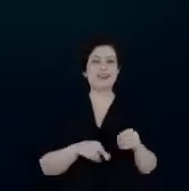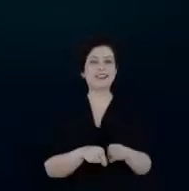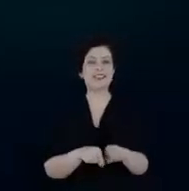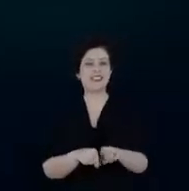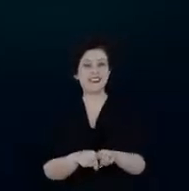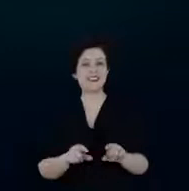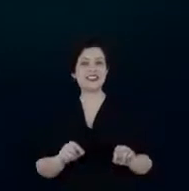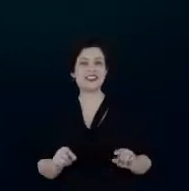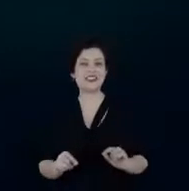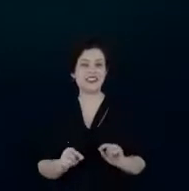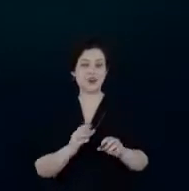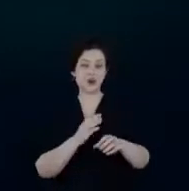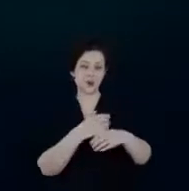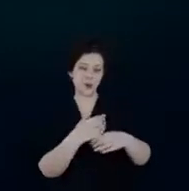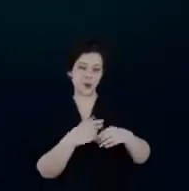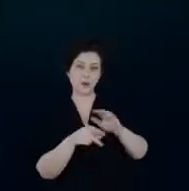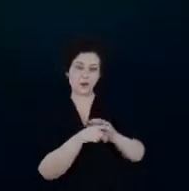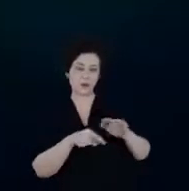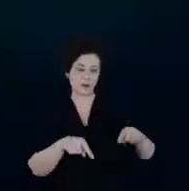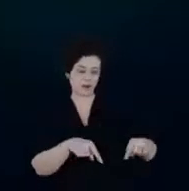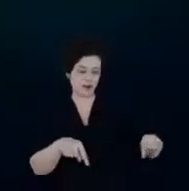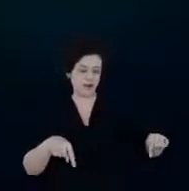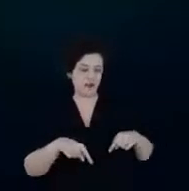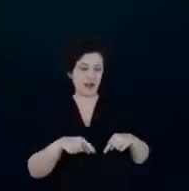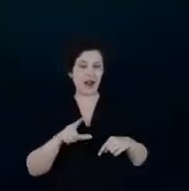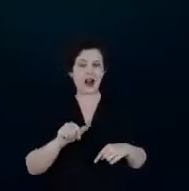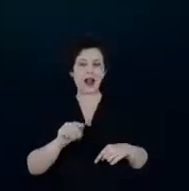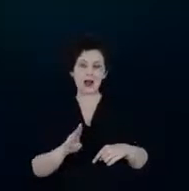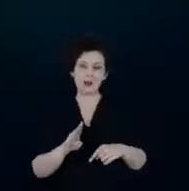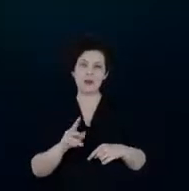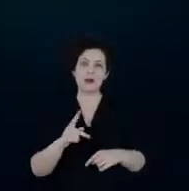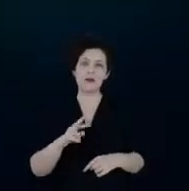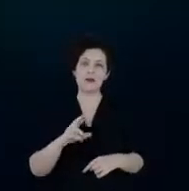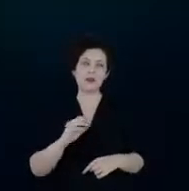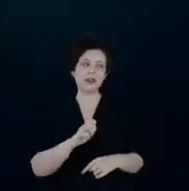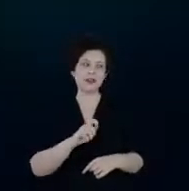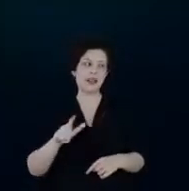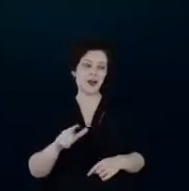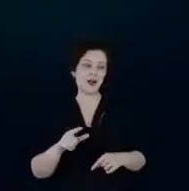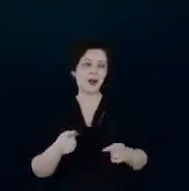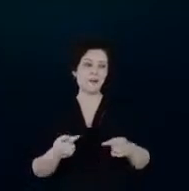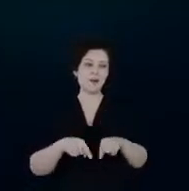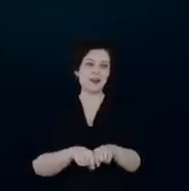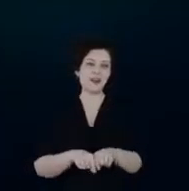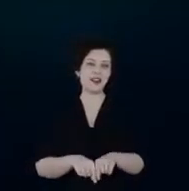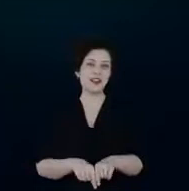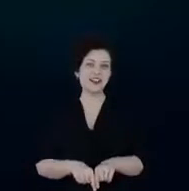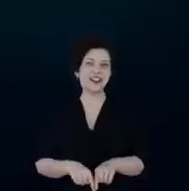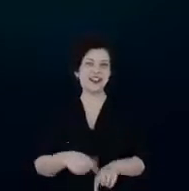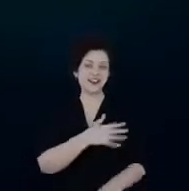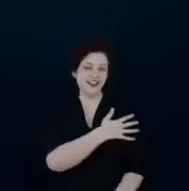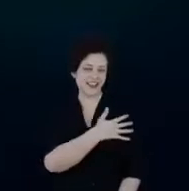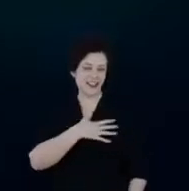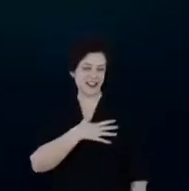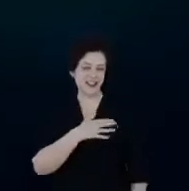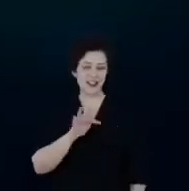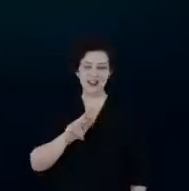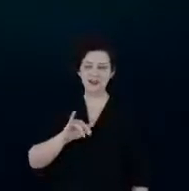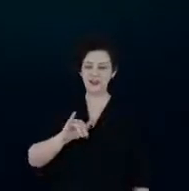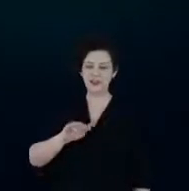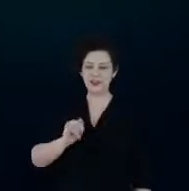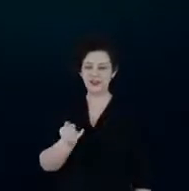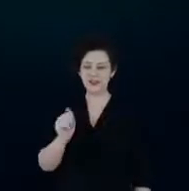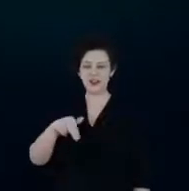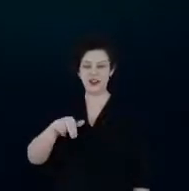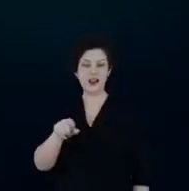laboratório próprio, que a gente chama de Lab Procel, que a gente fez em parceria com o Senai, com o Firjan, lá no Rio de Janeiro,